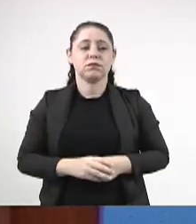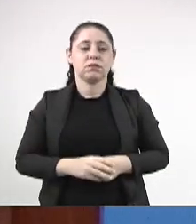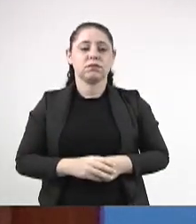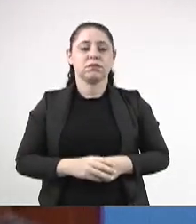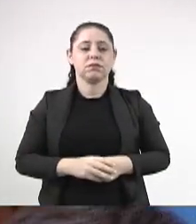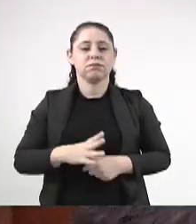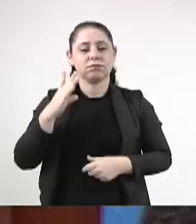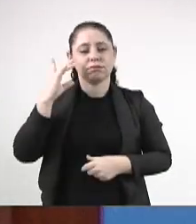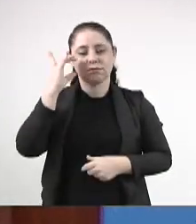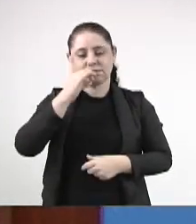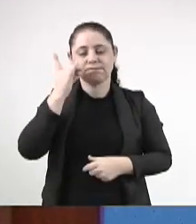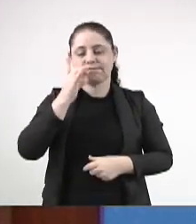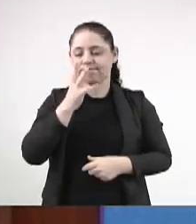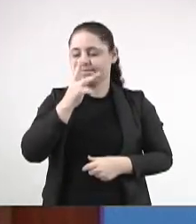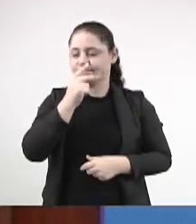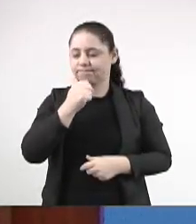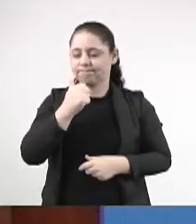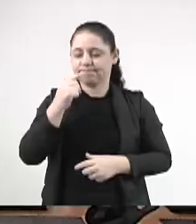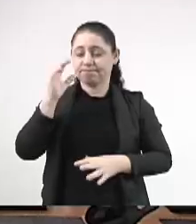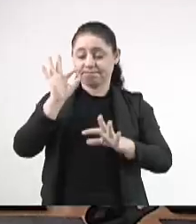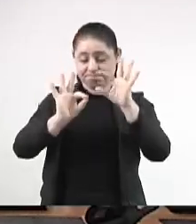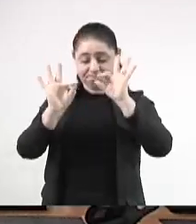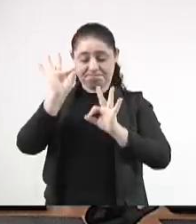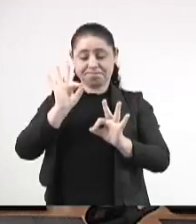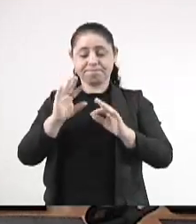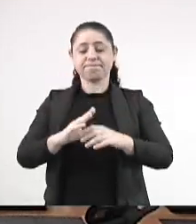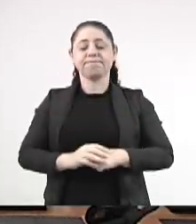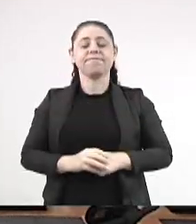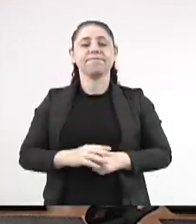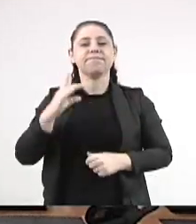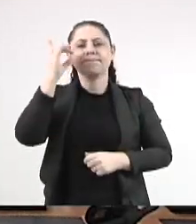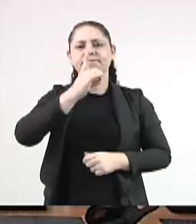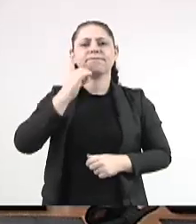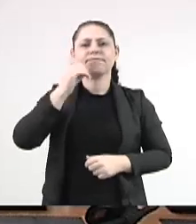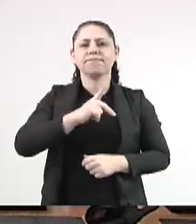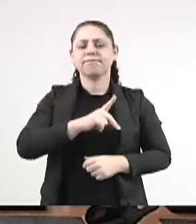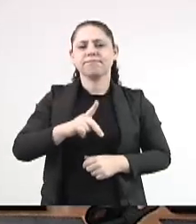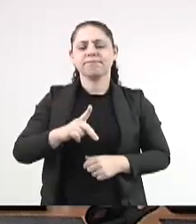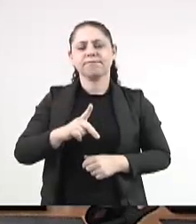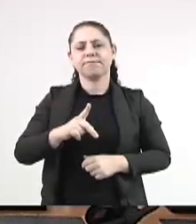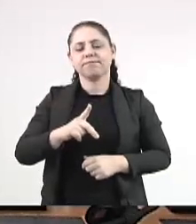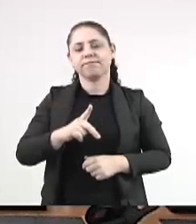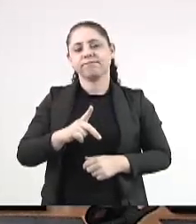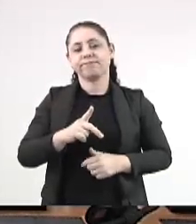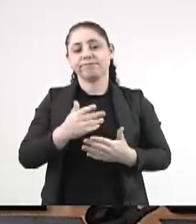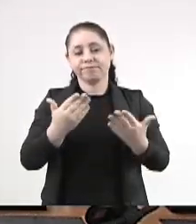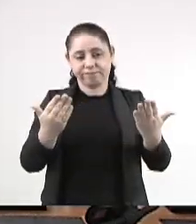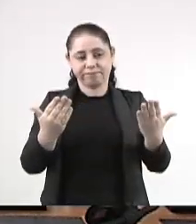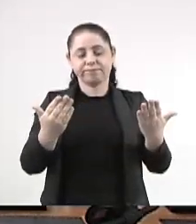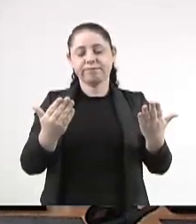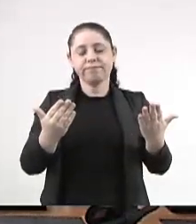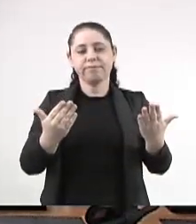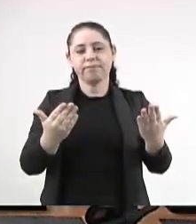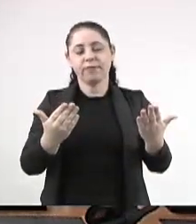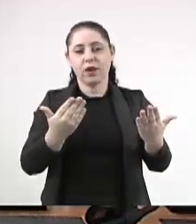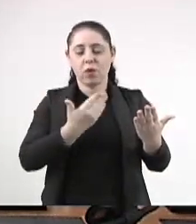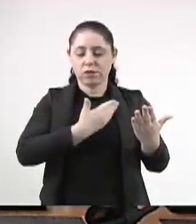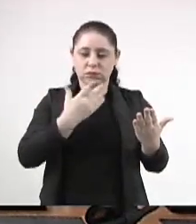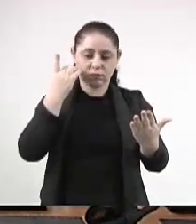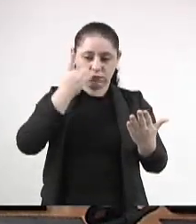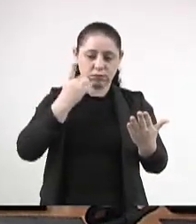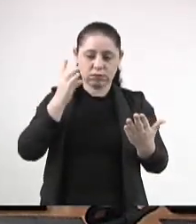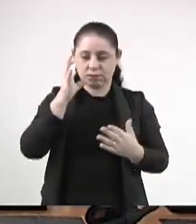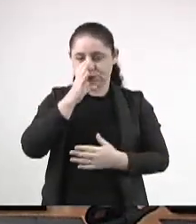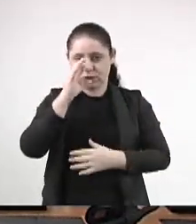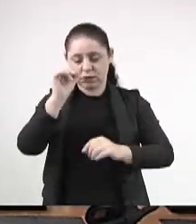deputada Lia Nogueira. Uma parte, deputado. Bom dia, presidente, colegas parlamentares, público que nos acompanha neste plenário, também